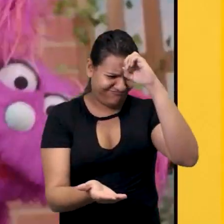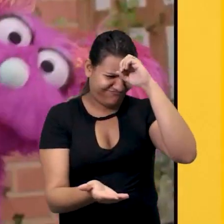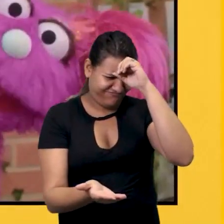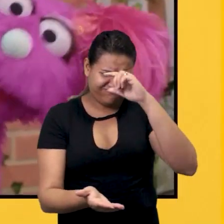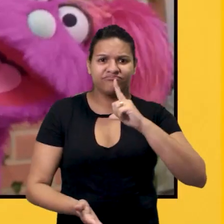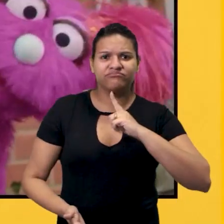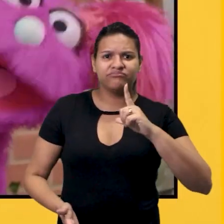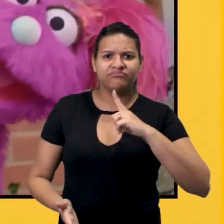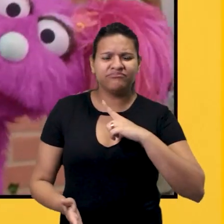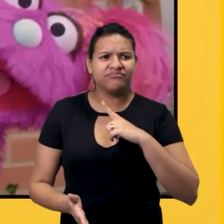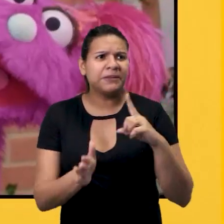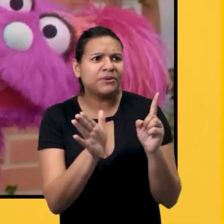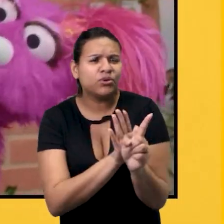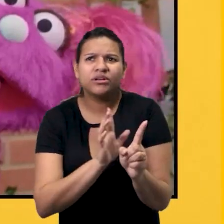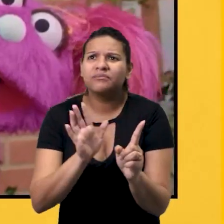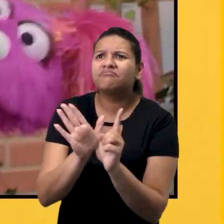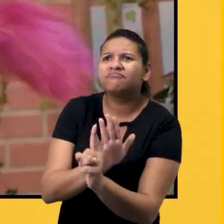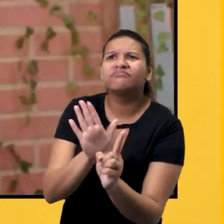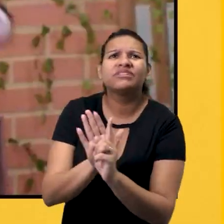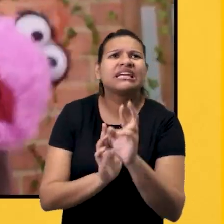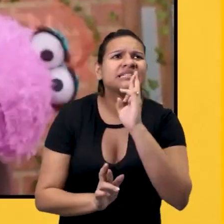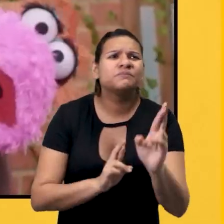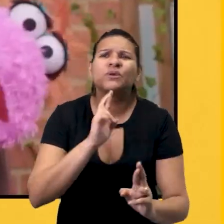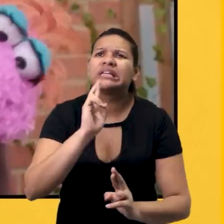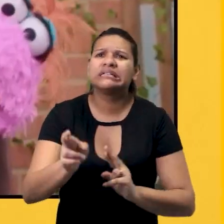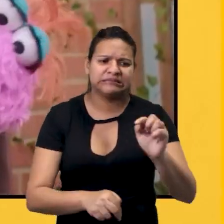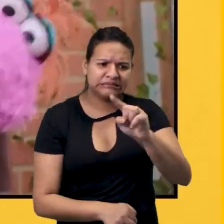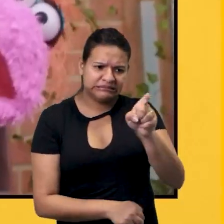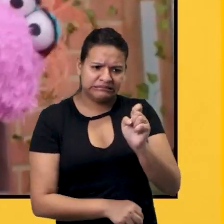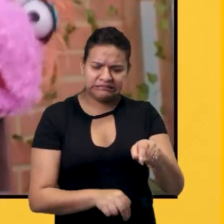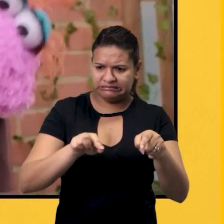Hebe é uma fantoche de fadinha roxa com vestido azul claro.